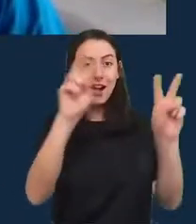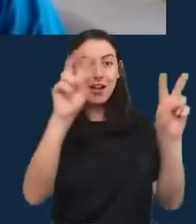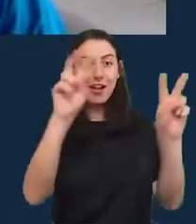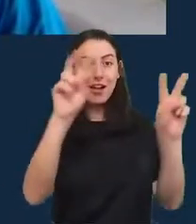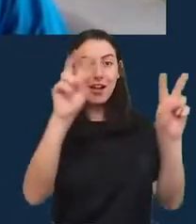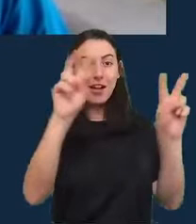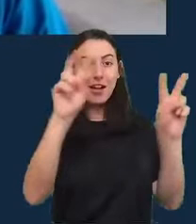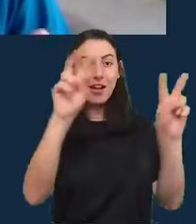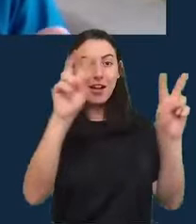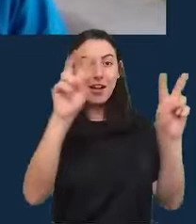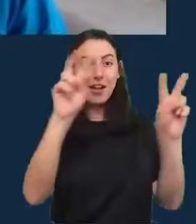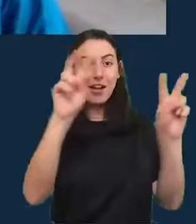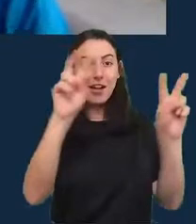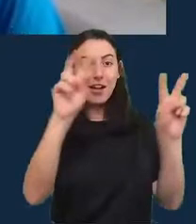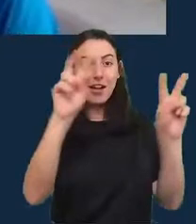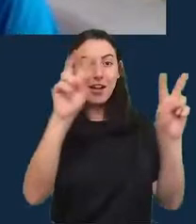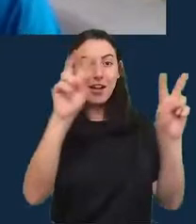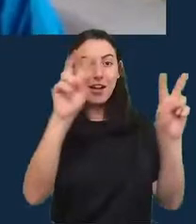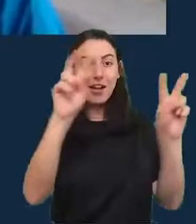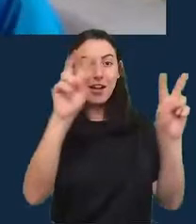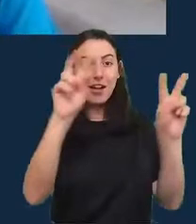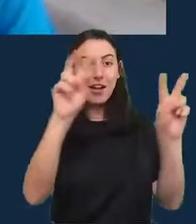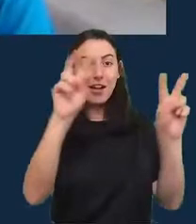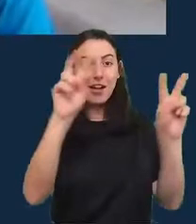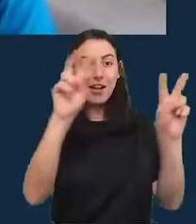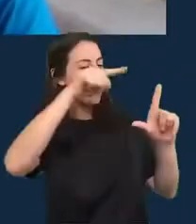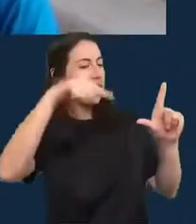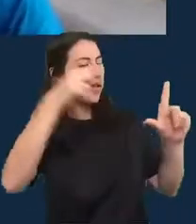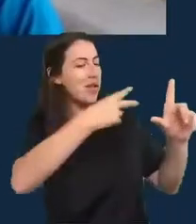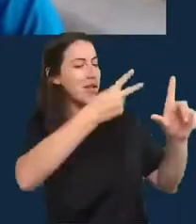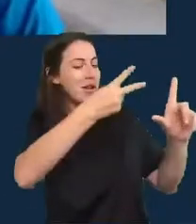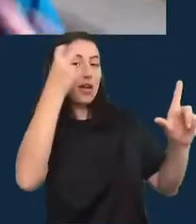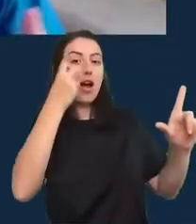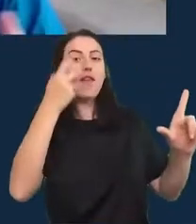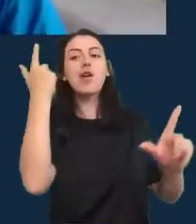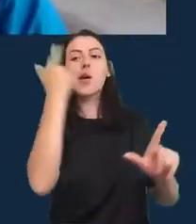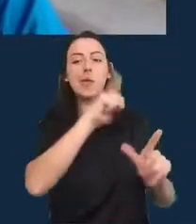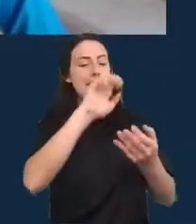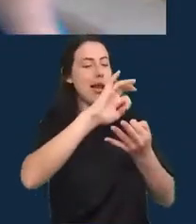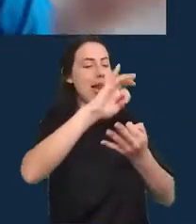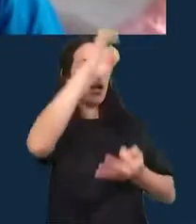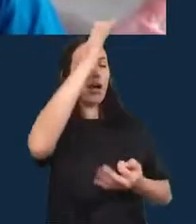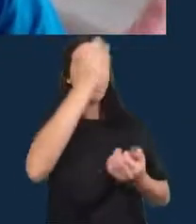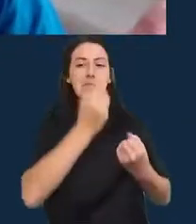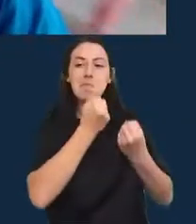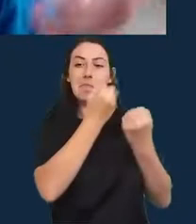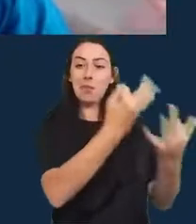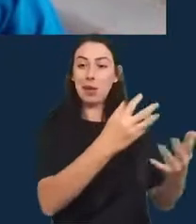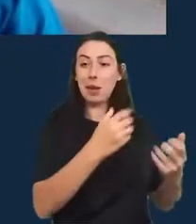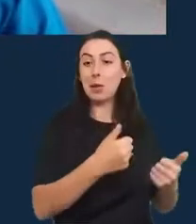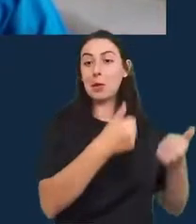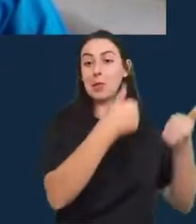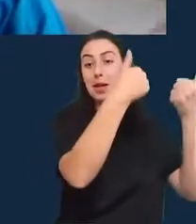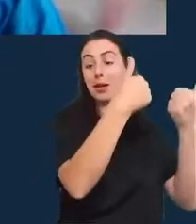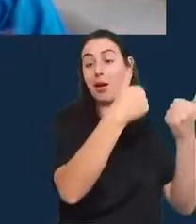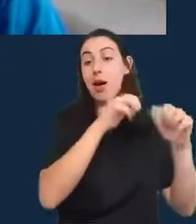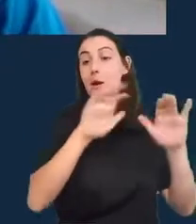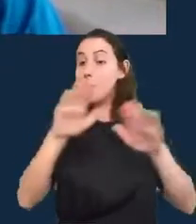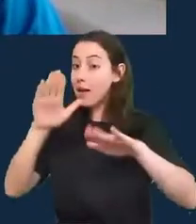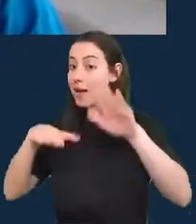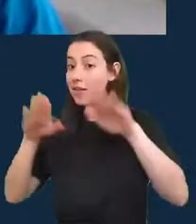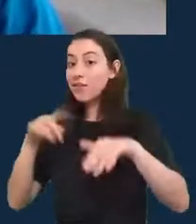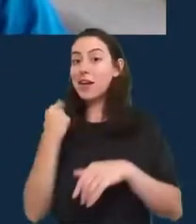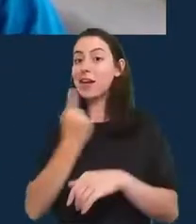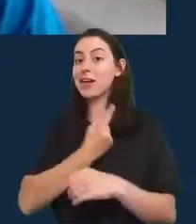conseguir fazer algo mais sofisticado mas muitas vezes você tem que se comunicar com pessoas que vão passar menos de um